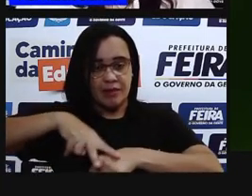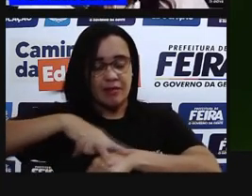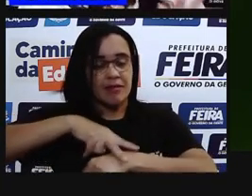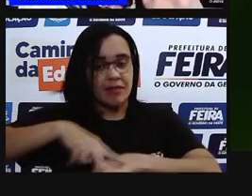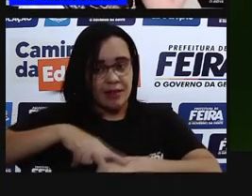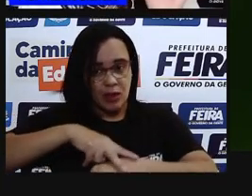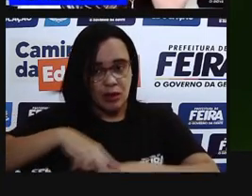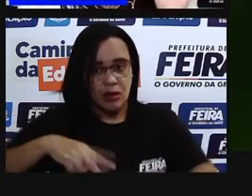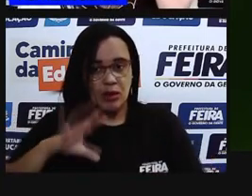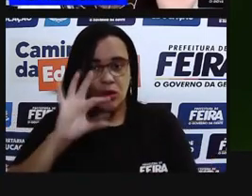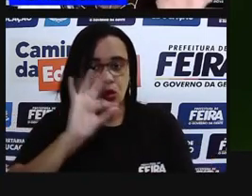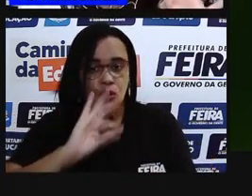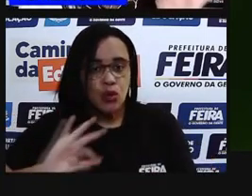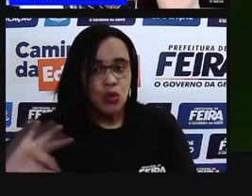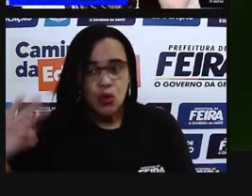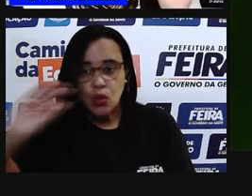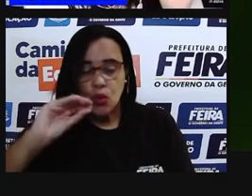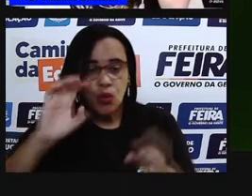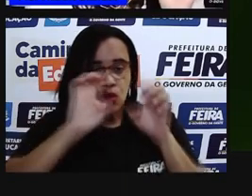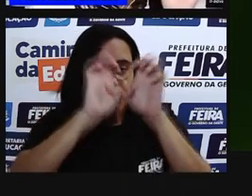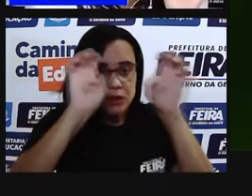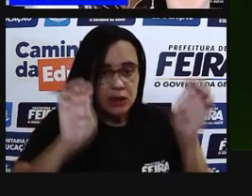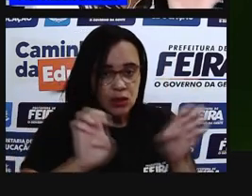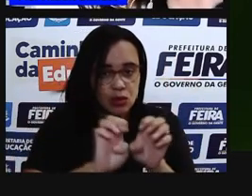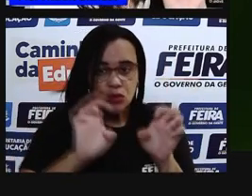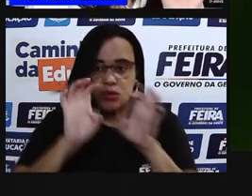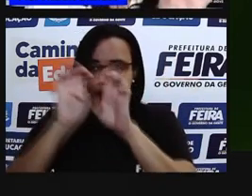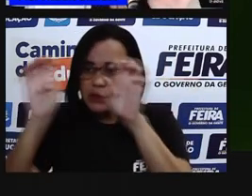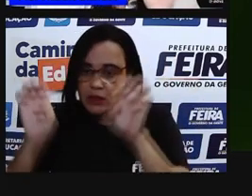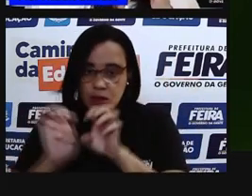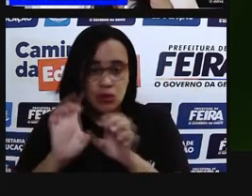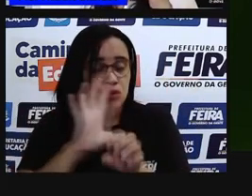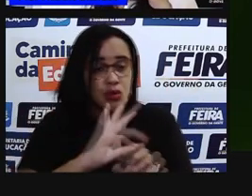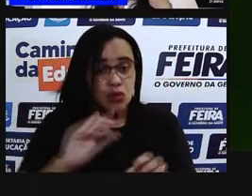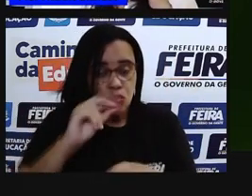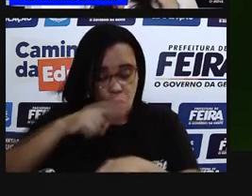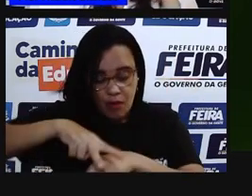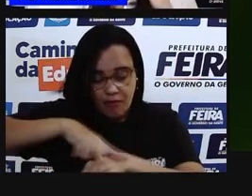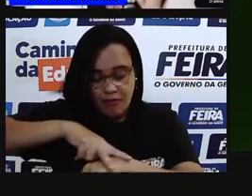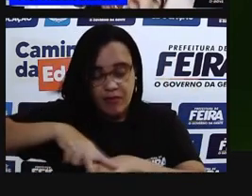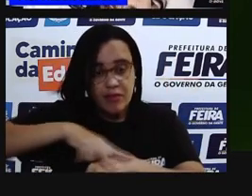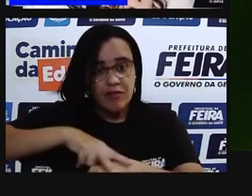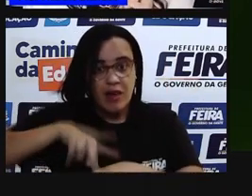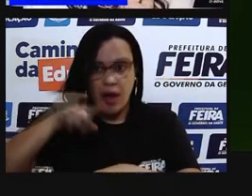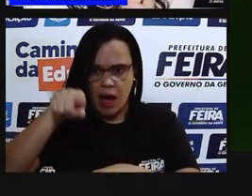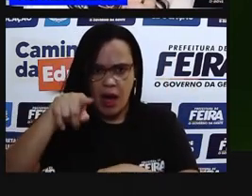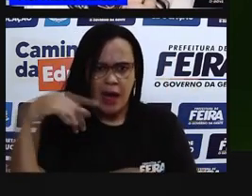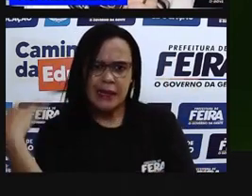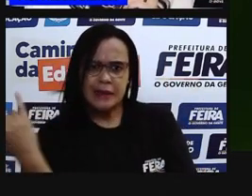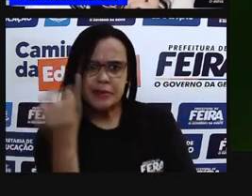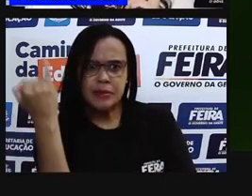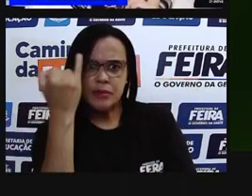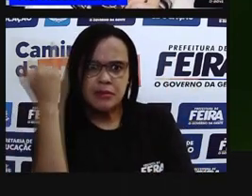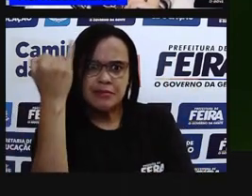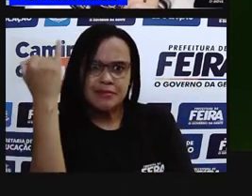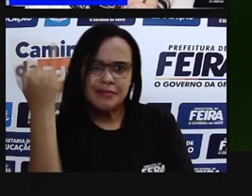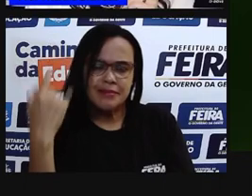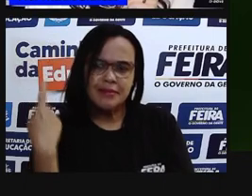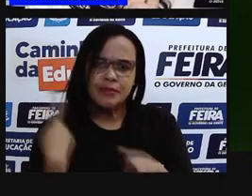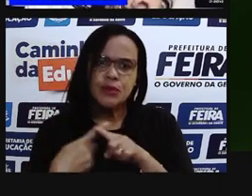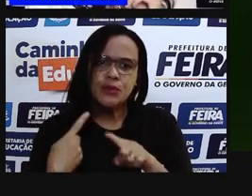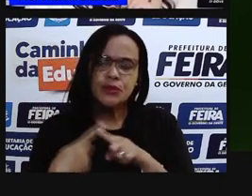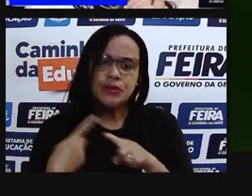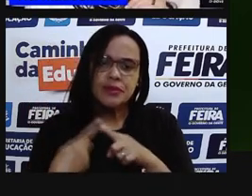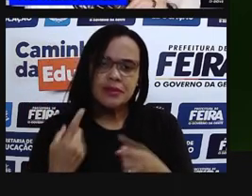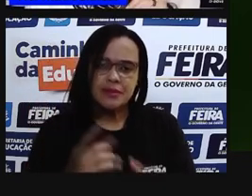E todas essas estruturas, todas essas organelas, elas vão ter uma função. E a mitocôndria, pronto, tem função de quê, então?